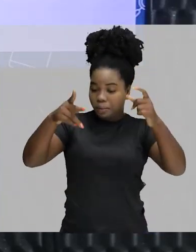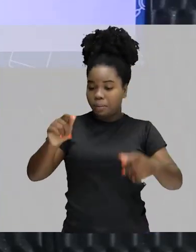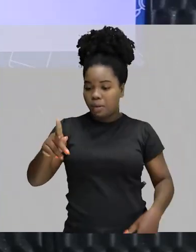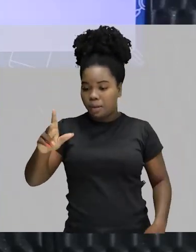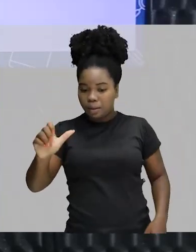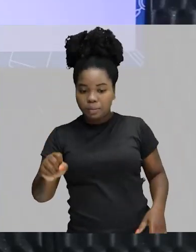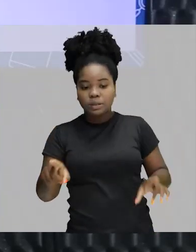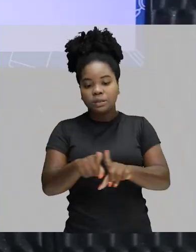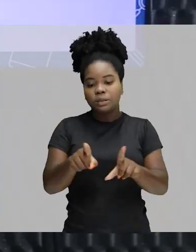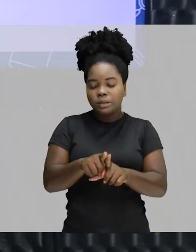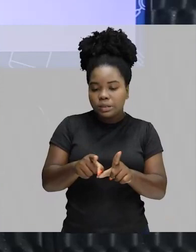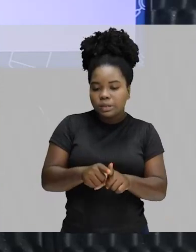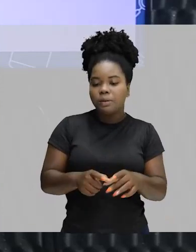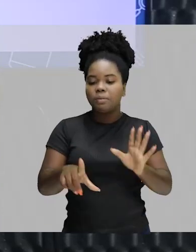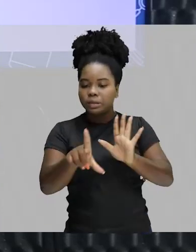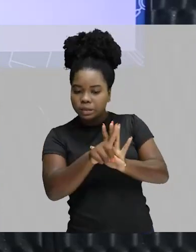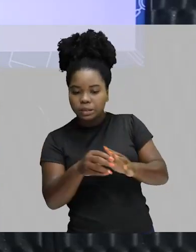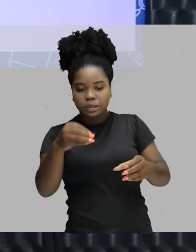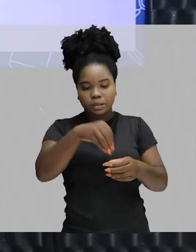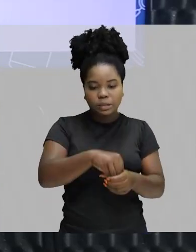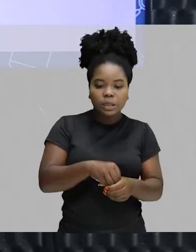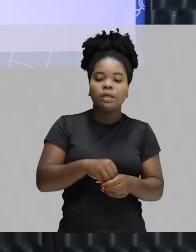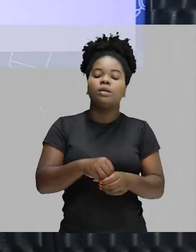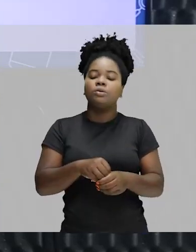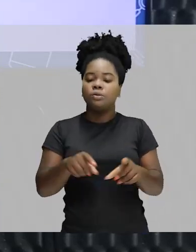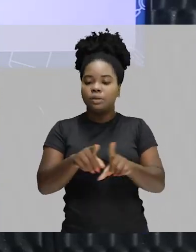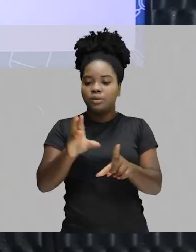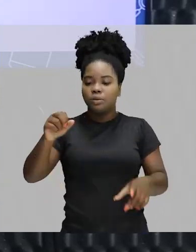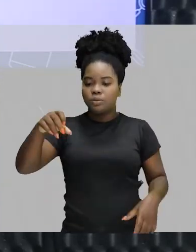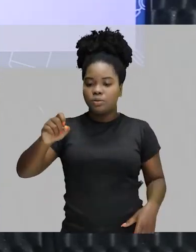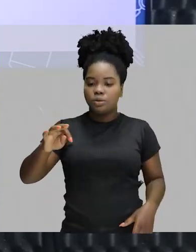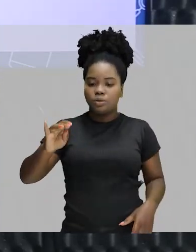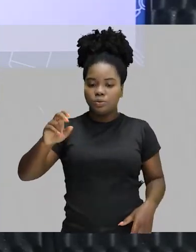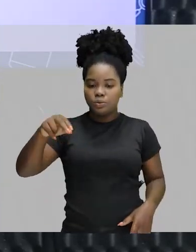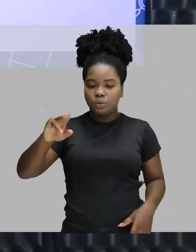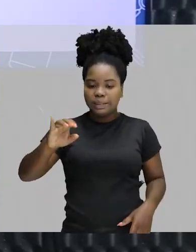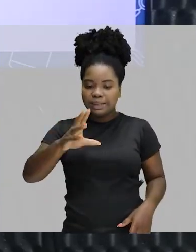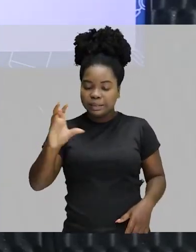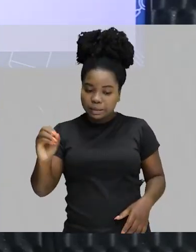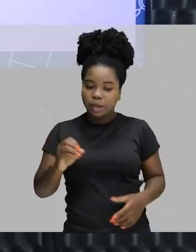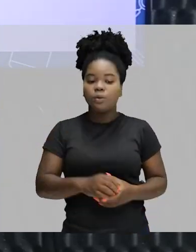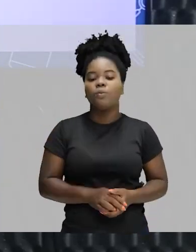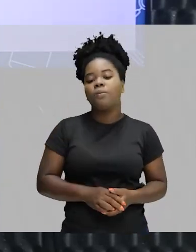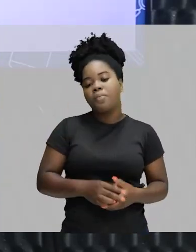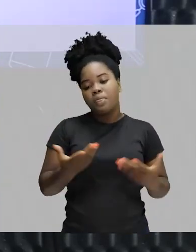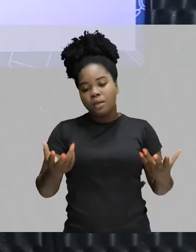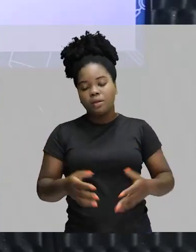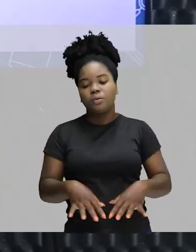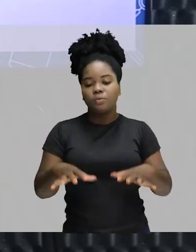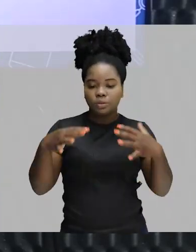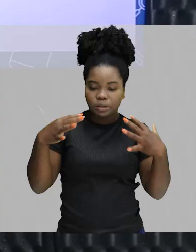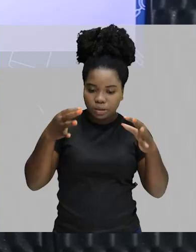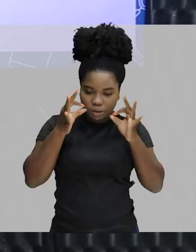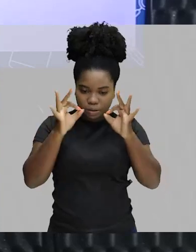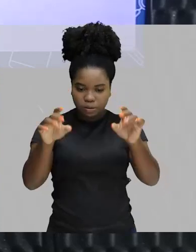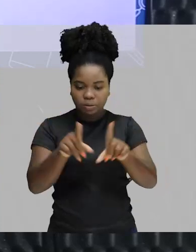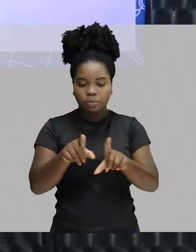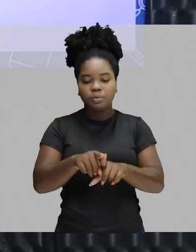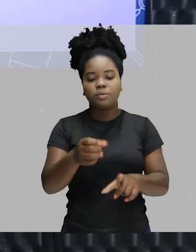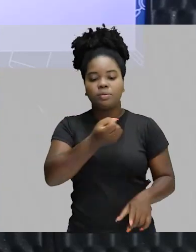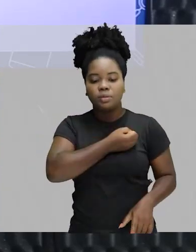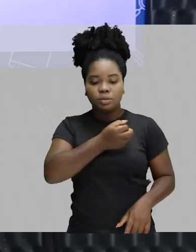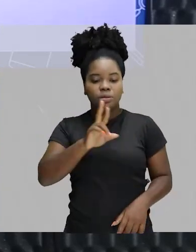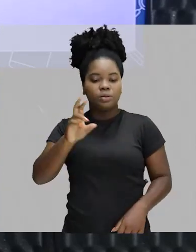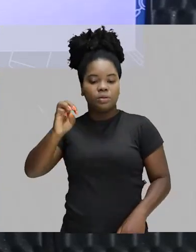dentro da nossa Constituição. Também a gente utiliza os capítulos e tudo. Então, muita atenção aí também para os numerais